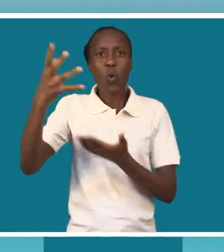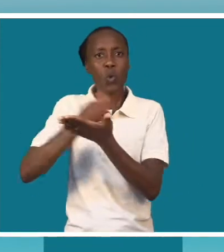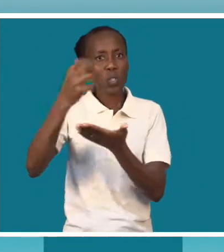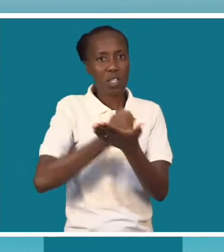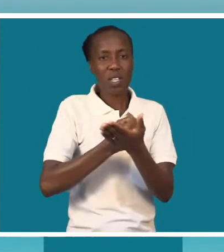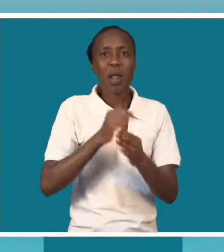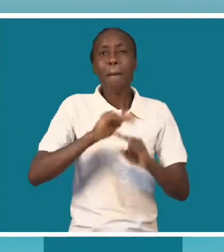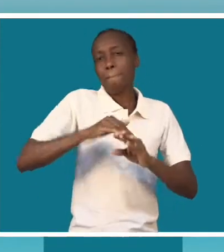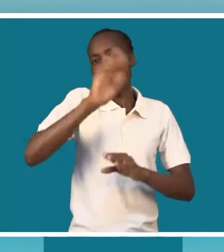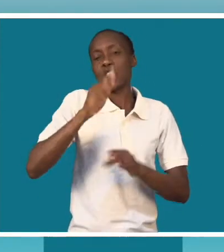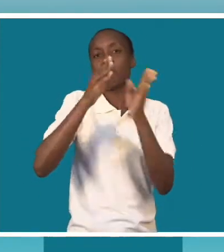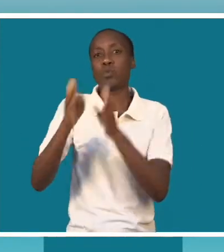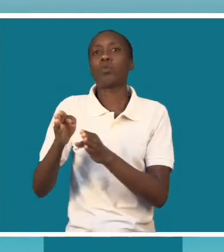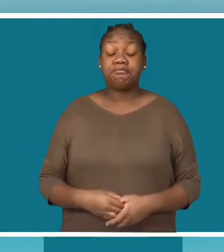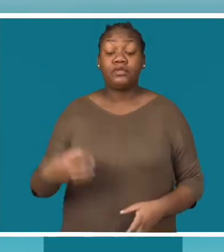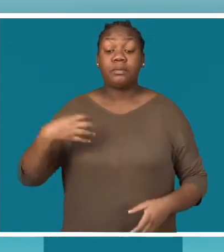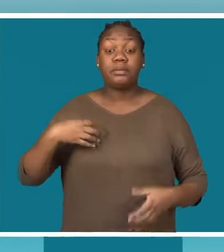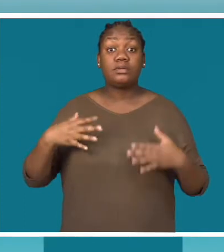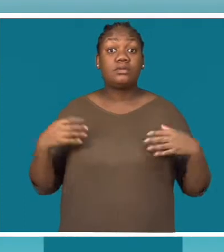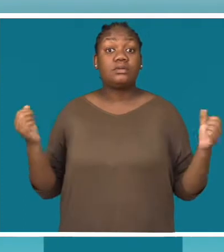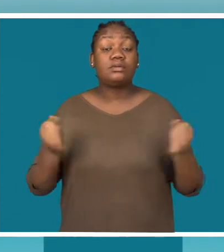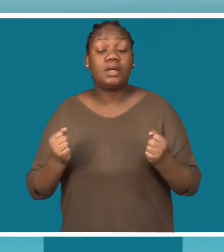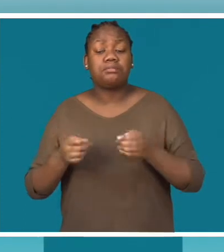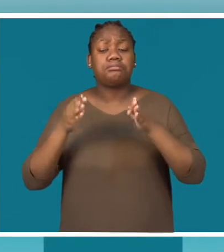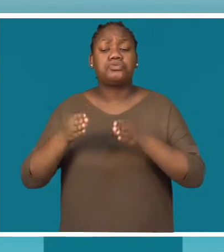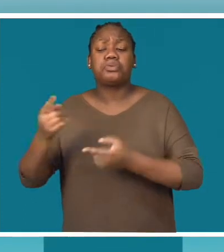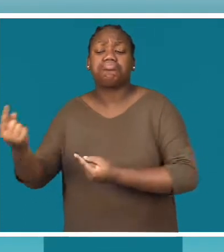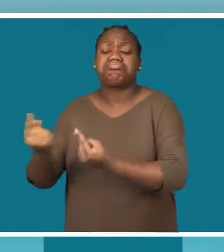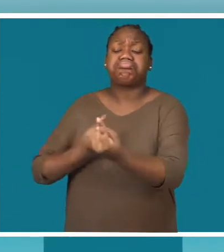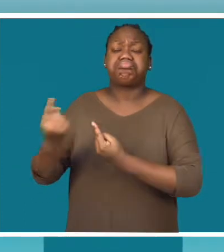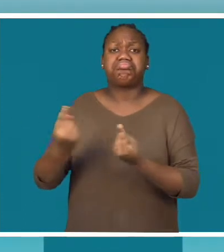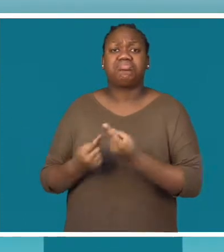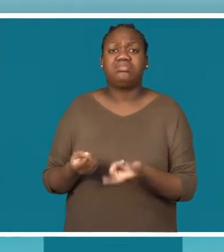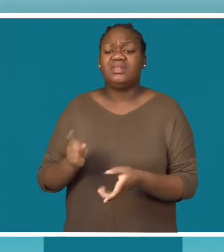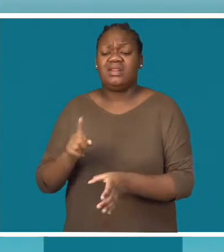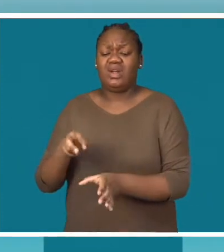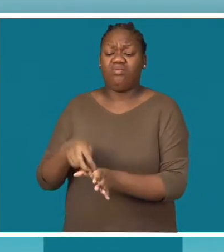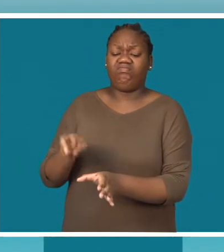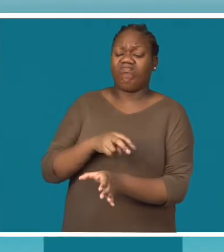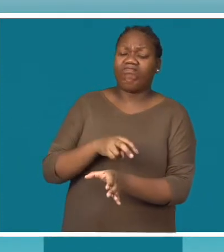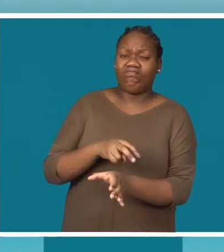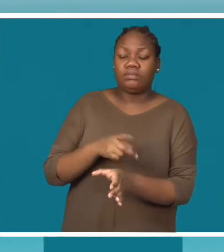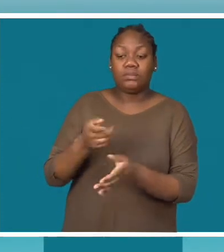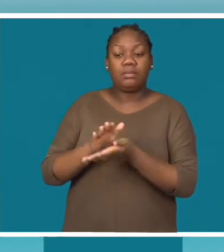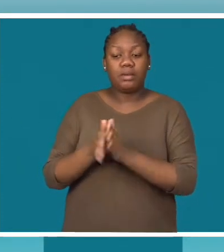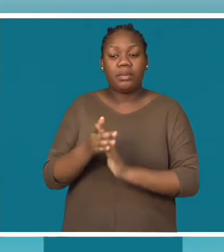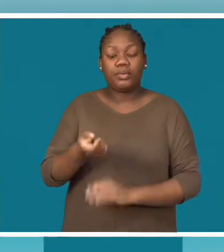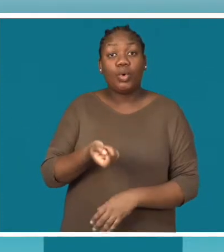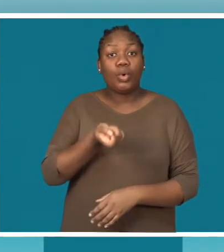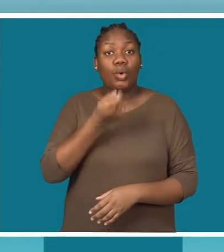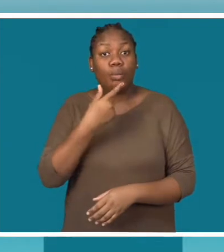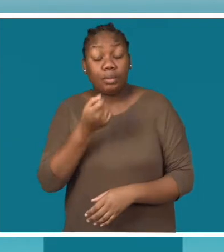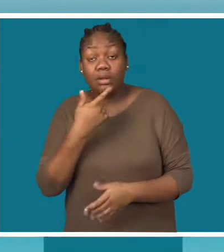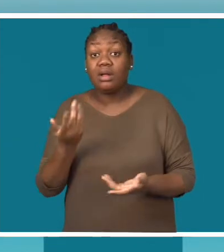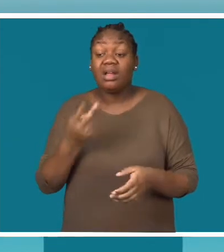identificar cada vez mais casos de tuberculose. O Ministério da Saúde encoraja os pacientes a não abandonarem o tratamento